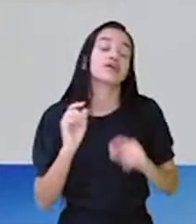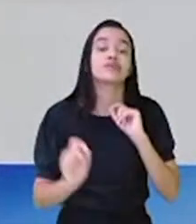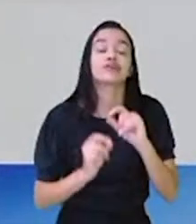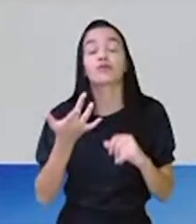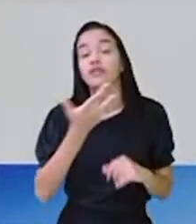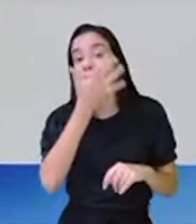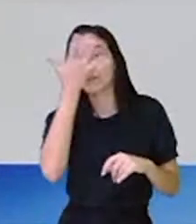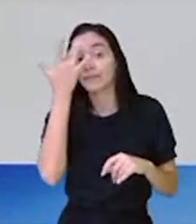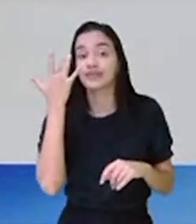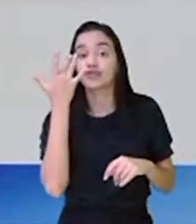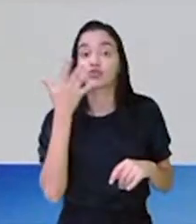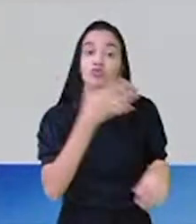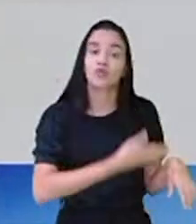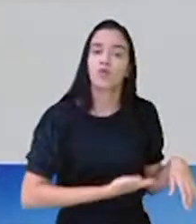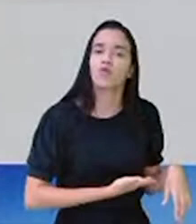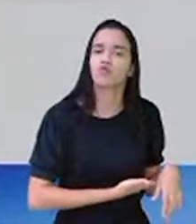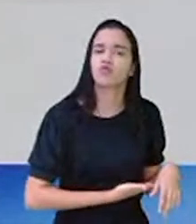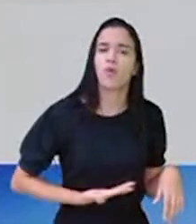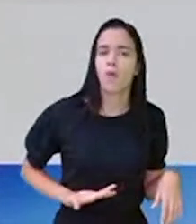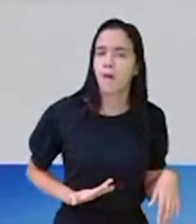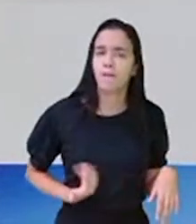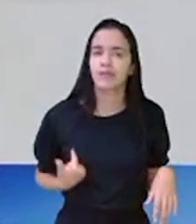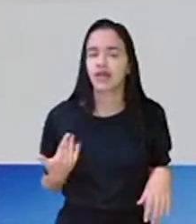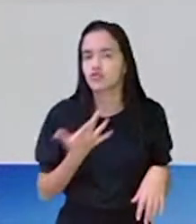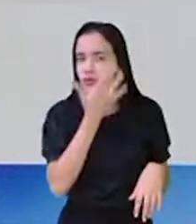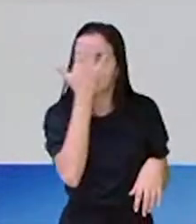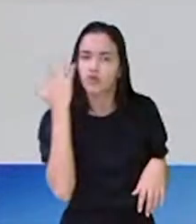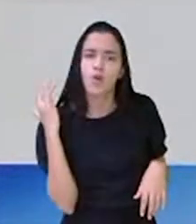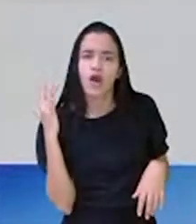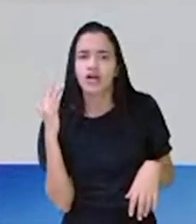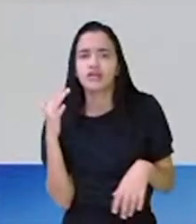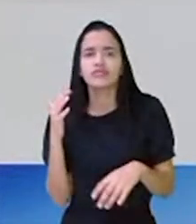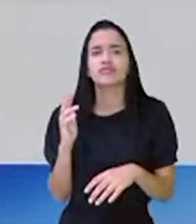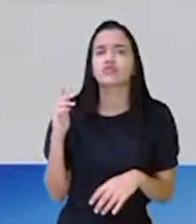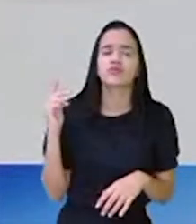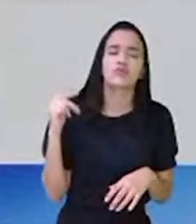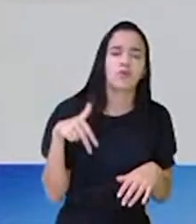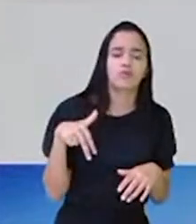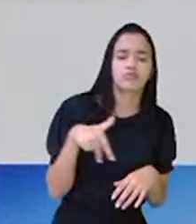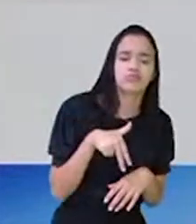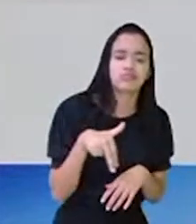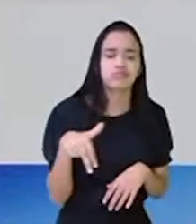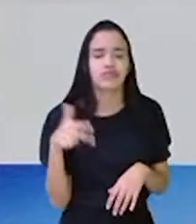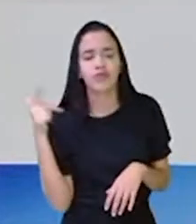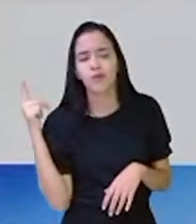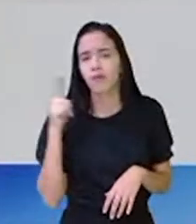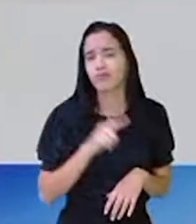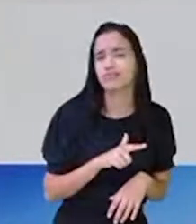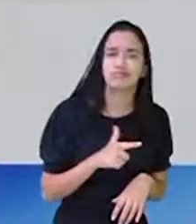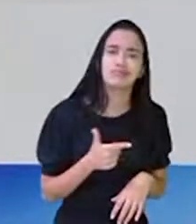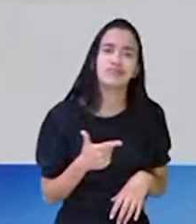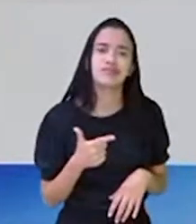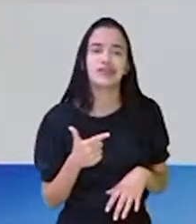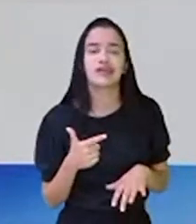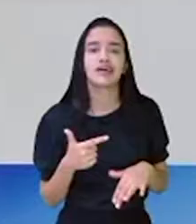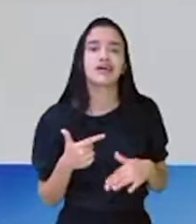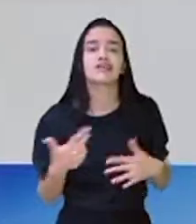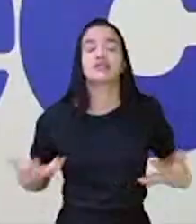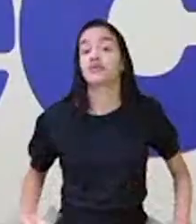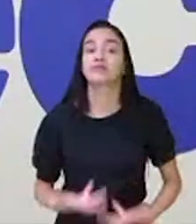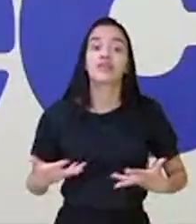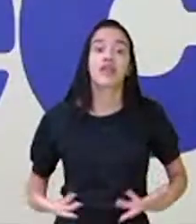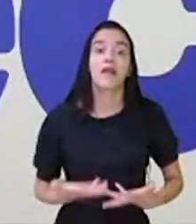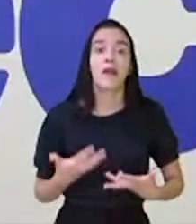que quando as pessoas estão com fome, elas não conseguem fazer muita coisa, né? Elas estão assim, não tem muita motivação. Vai perdendo a